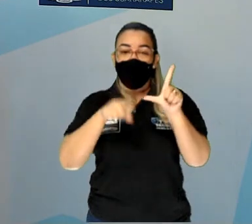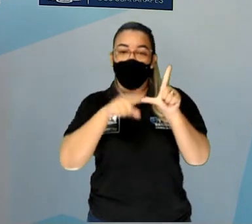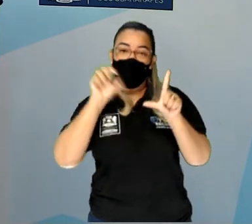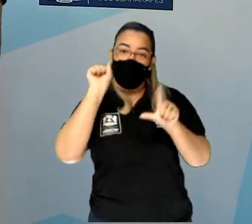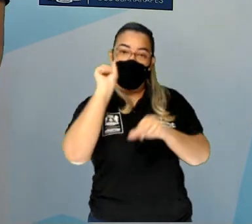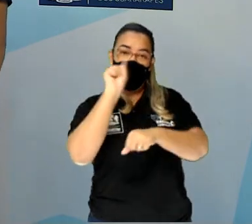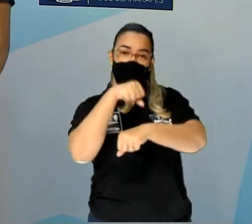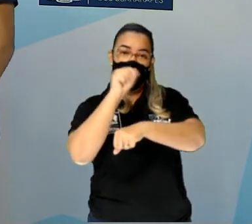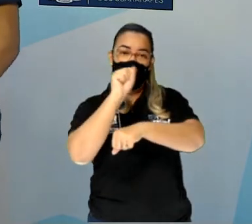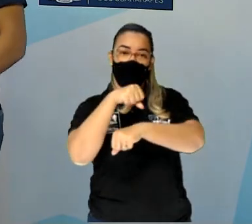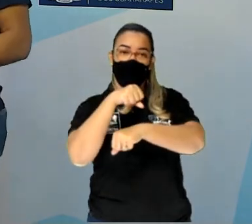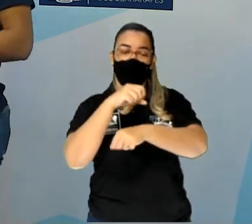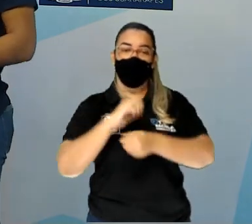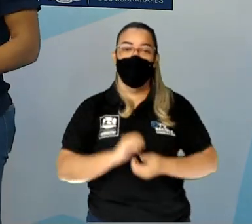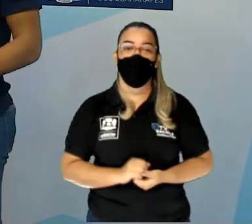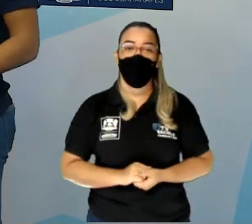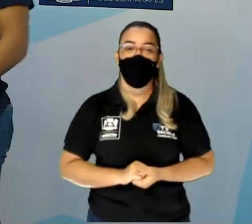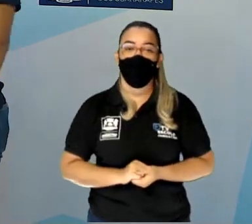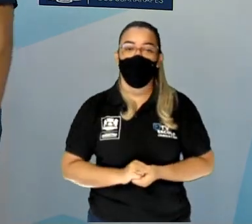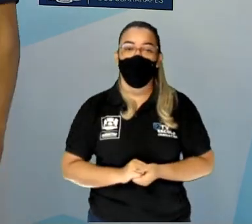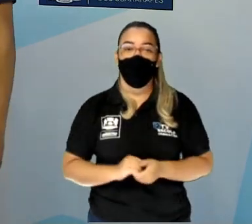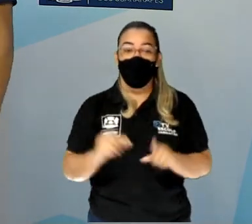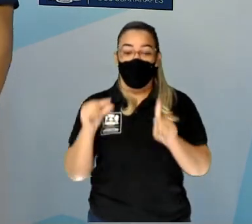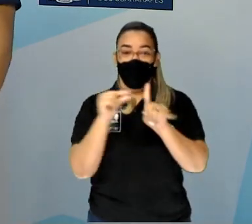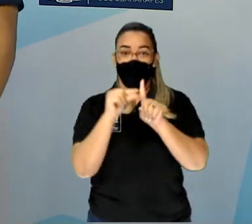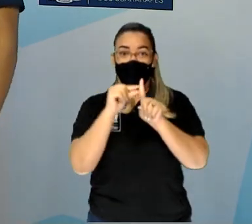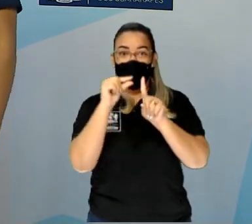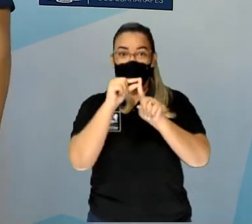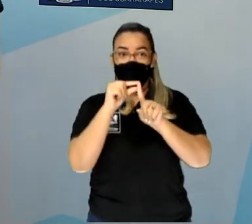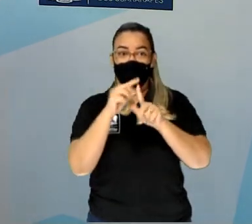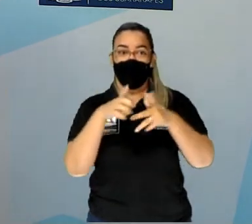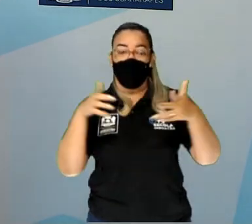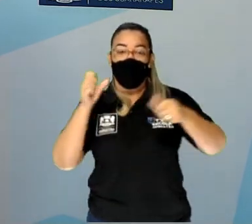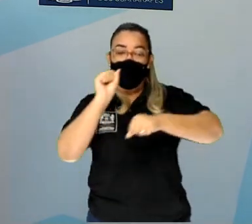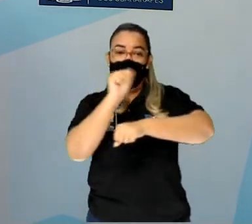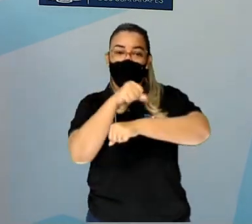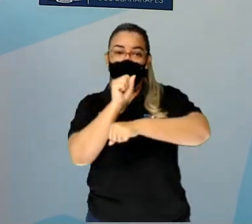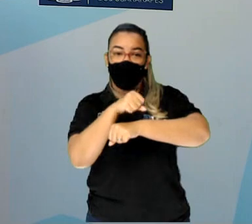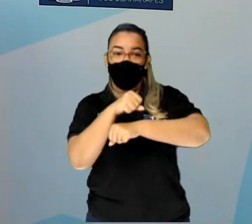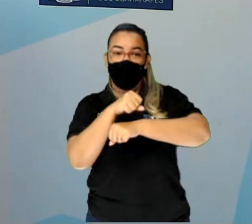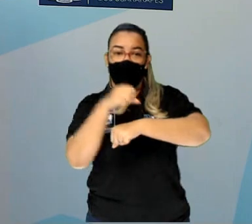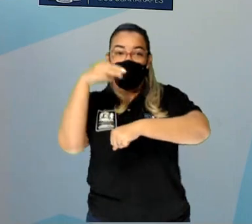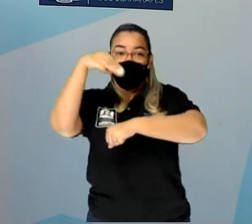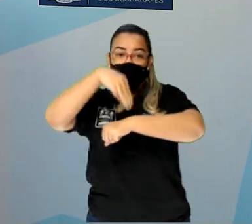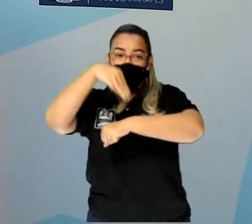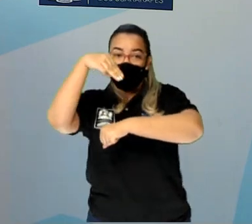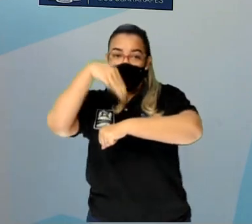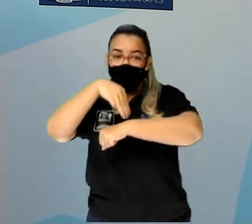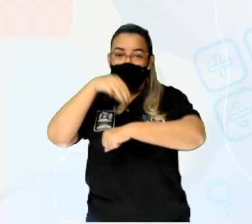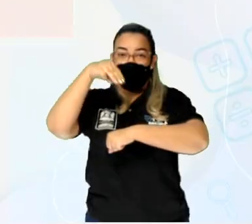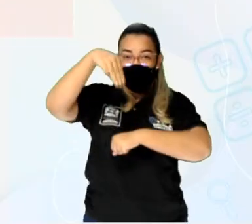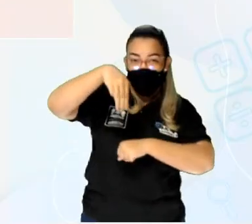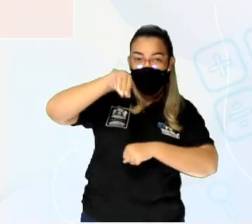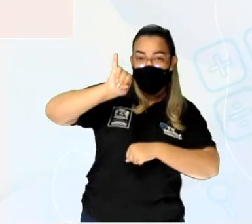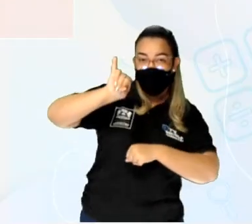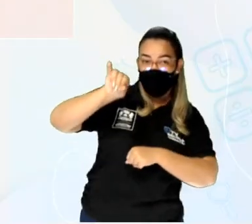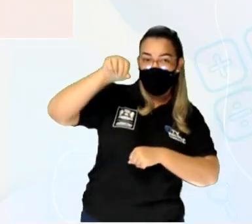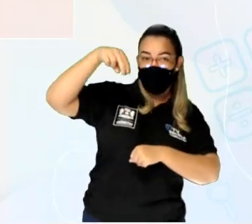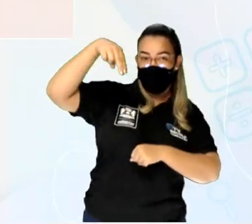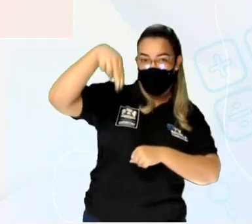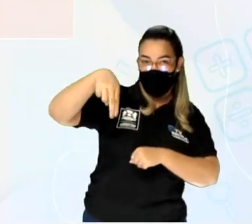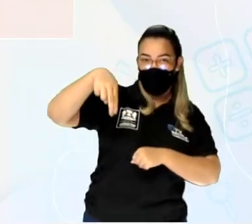Unidades de tempo maiores que o segundo. Nós temos o minuto. O símbolo M e N valor